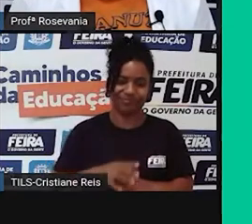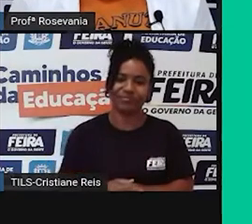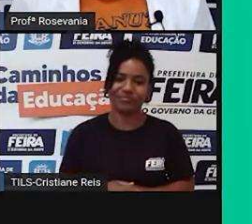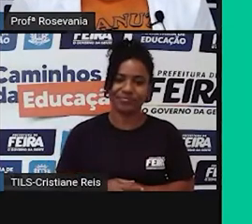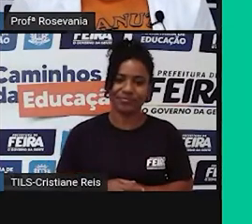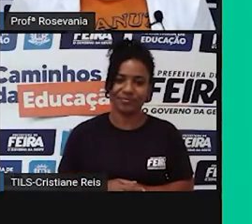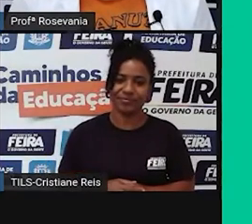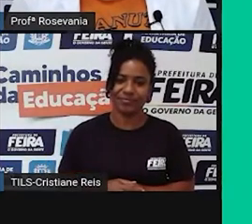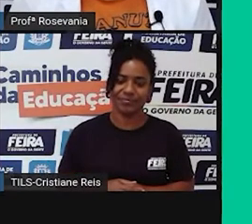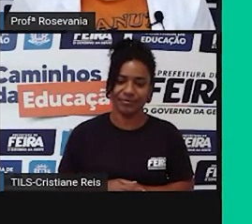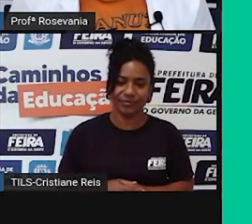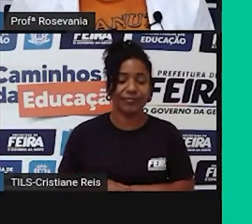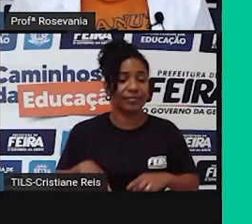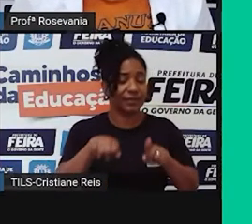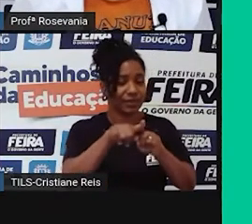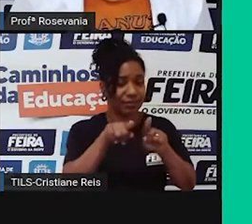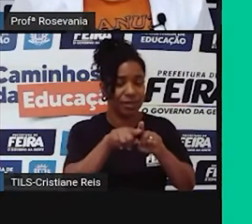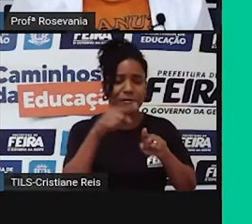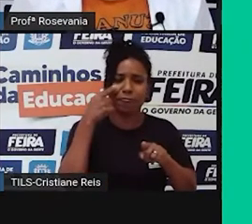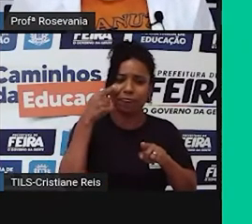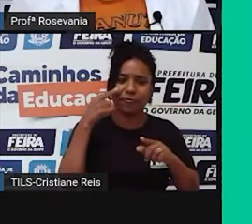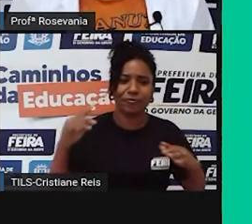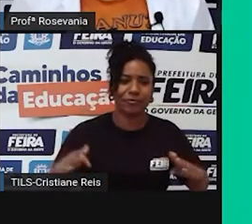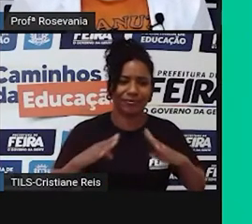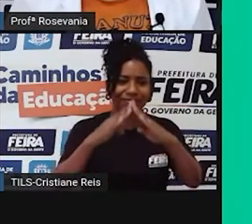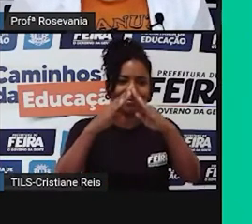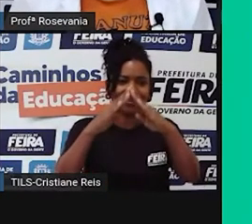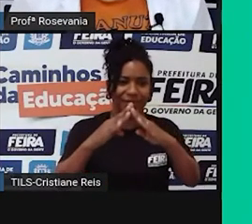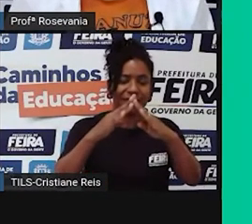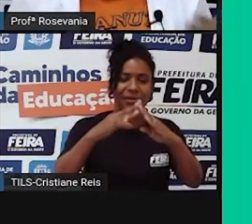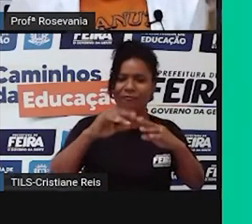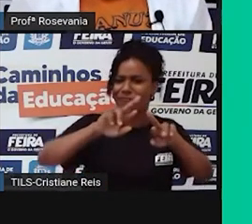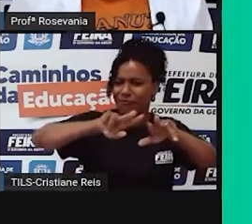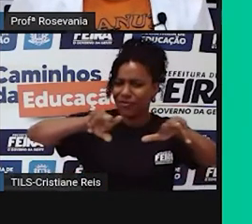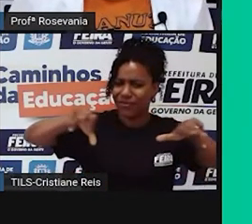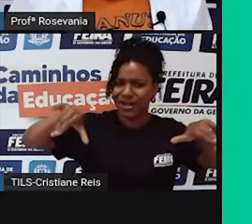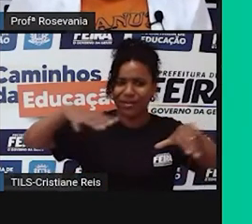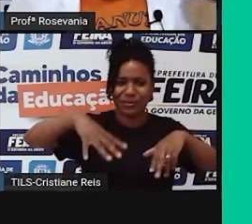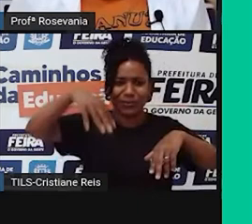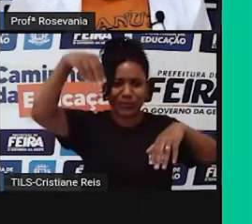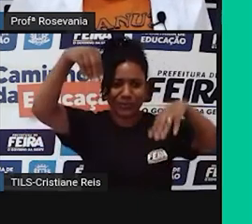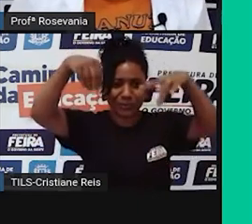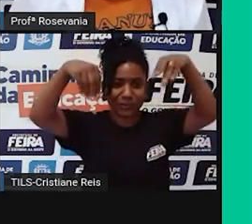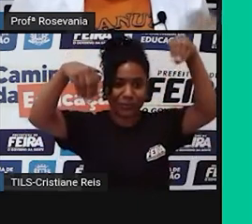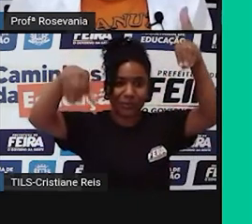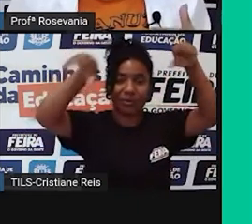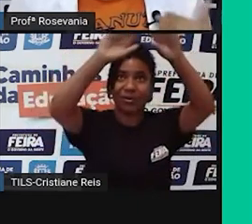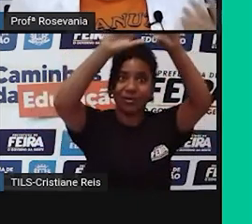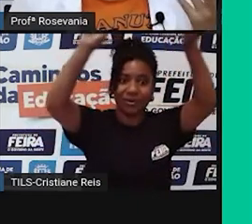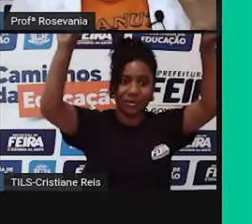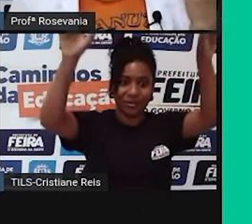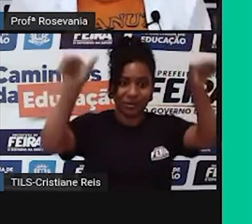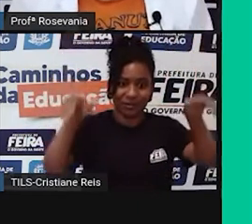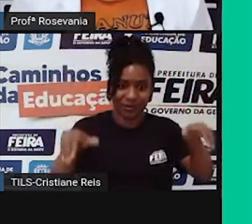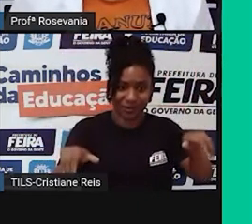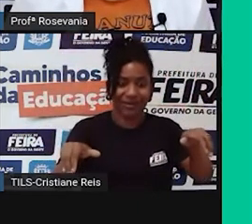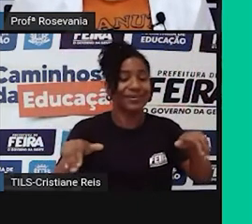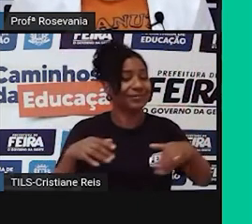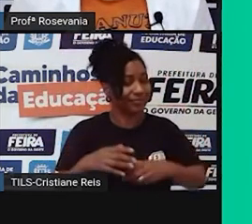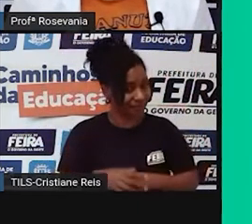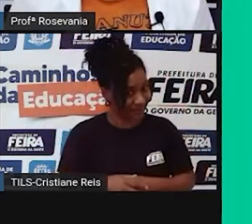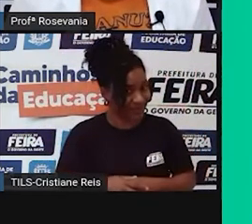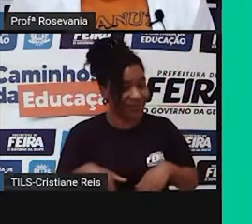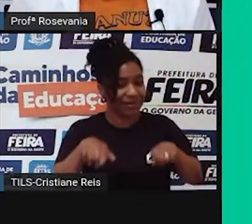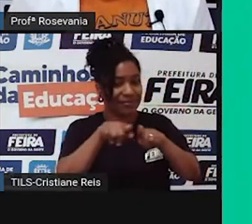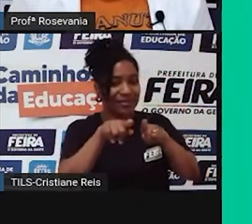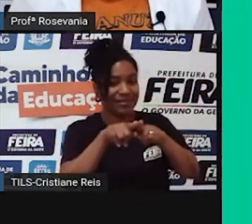arquitetura, nós temos vários prédios no sentido colonial, inclusive aqui em Feira de Santana, nós temos, né, o Paço Municipal, né, que é a